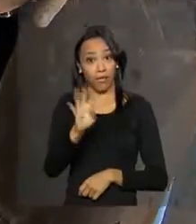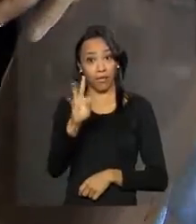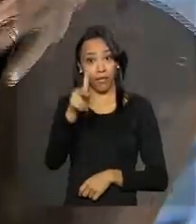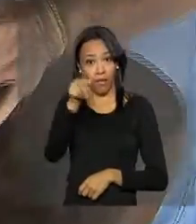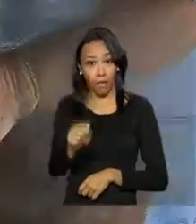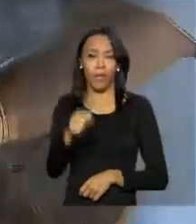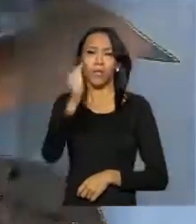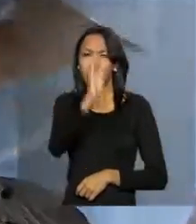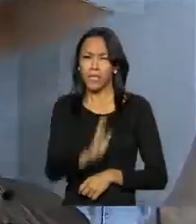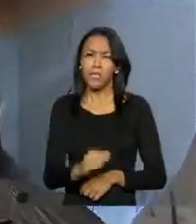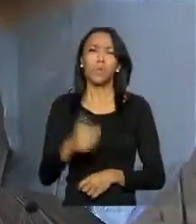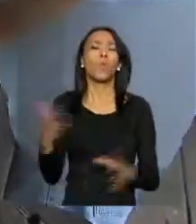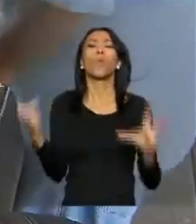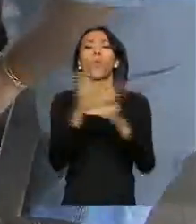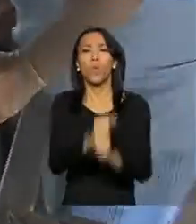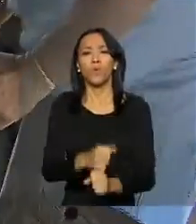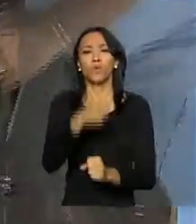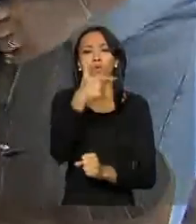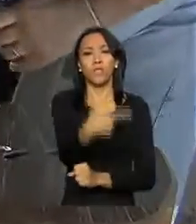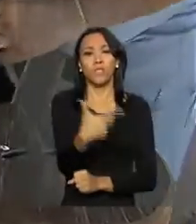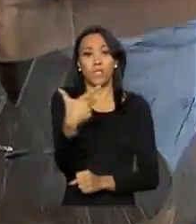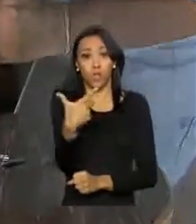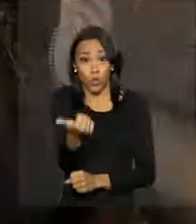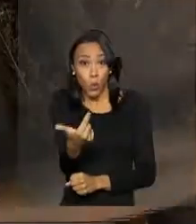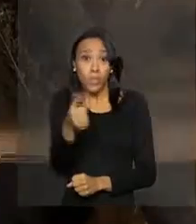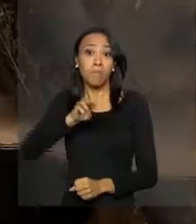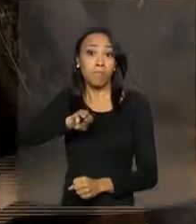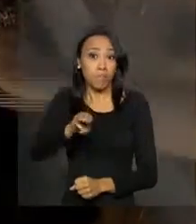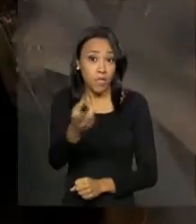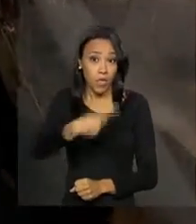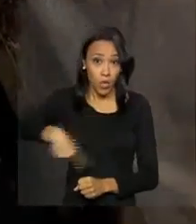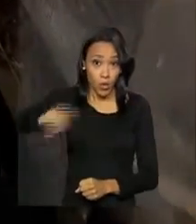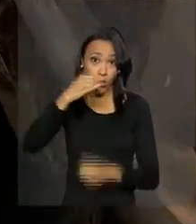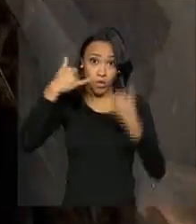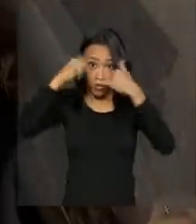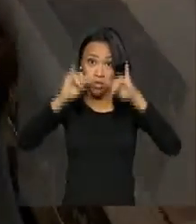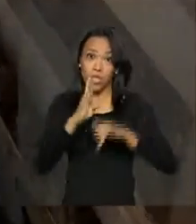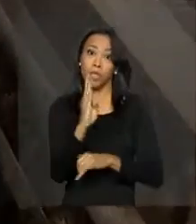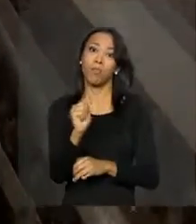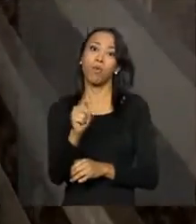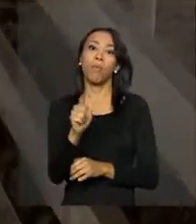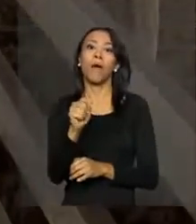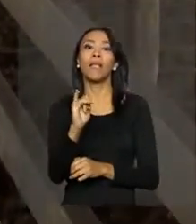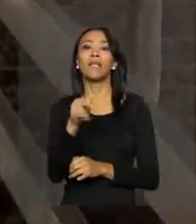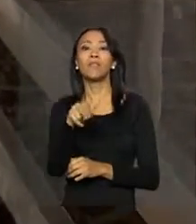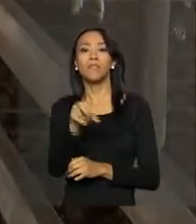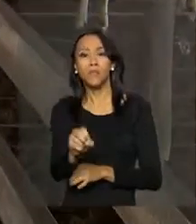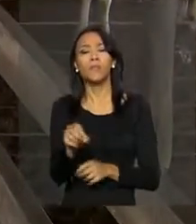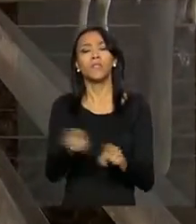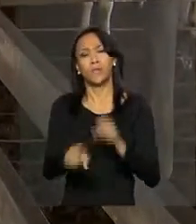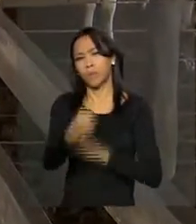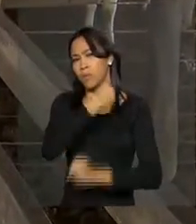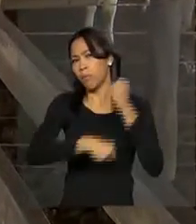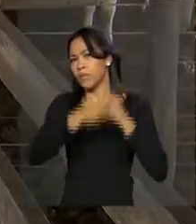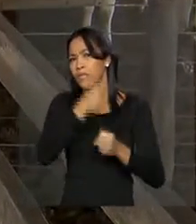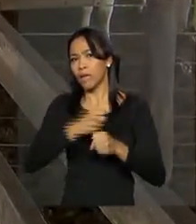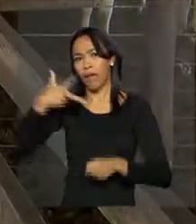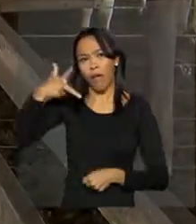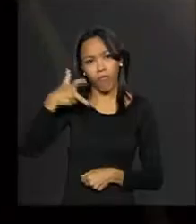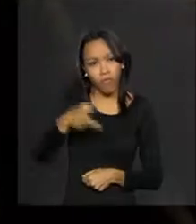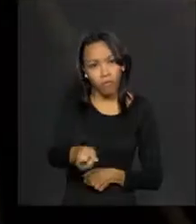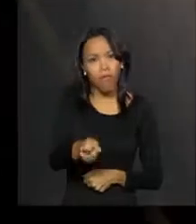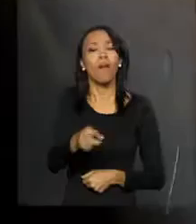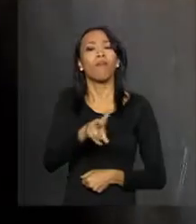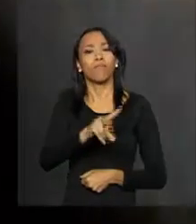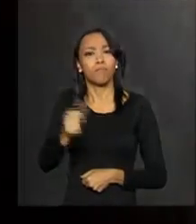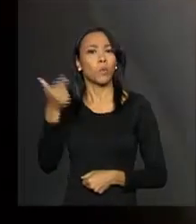tem um rebanho de 212 milhões de bovinos e bubalinos. E no ano passado, a vacinação contra a aftosa atingiu um